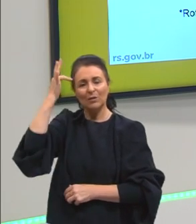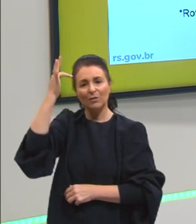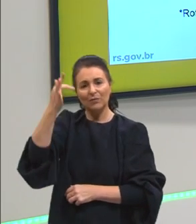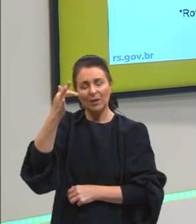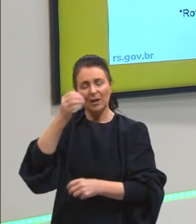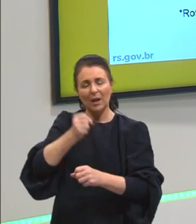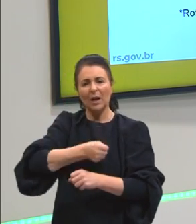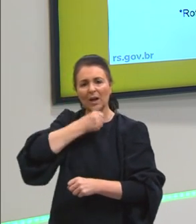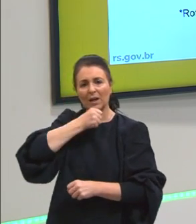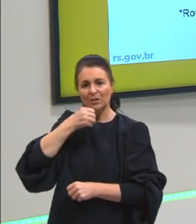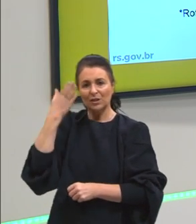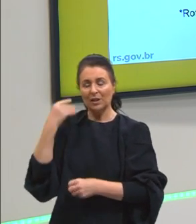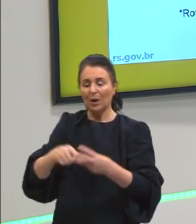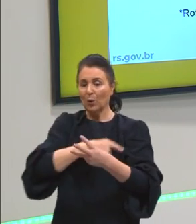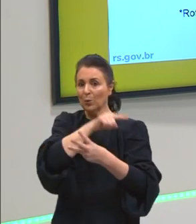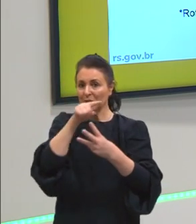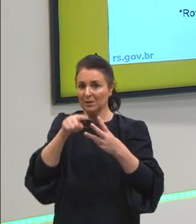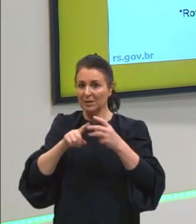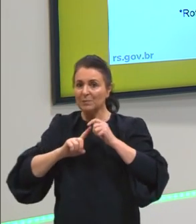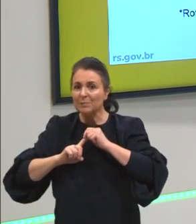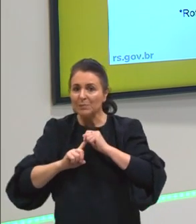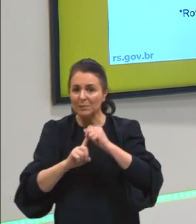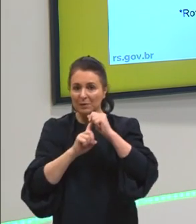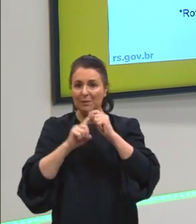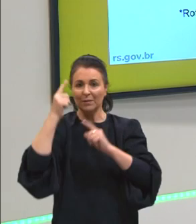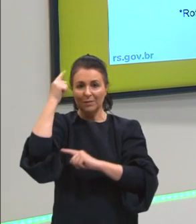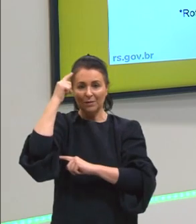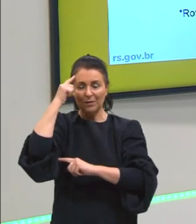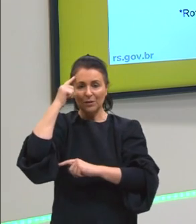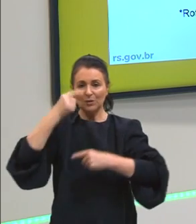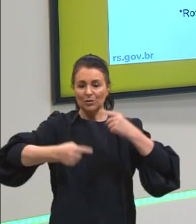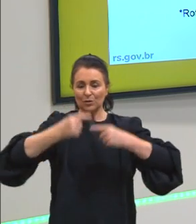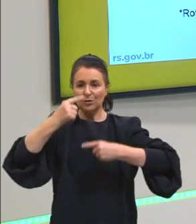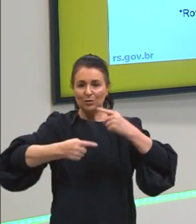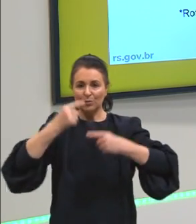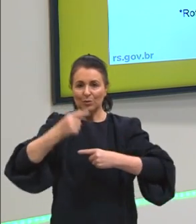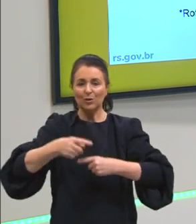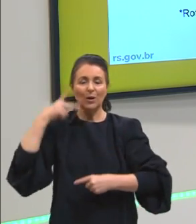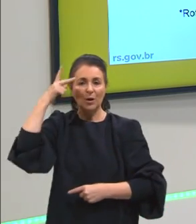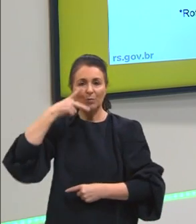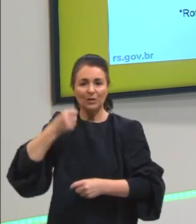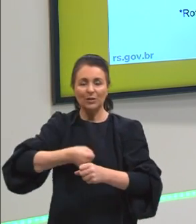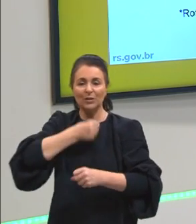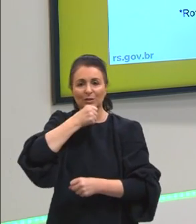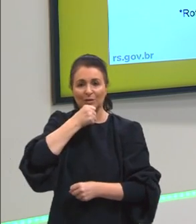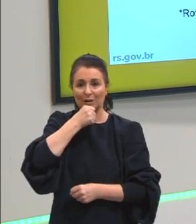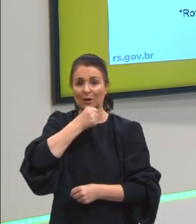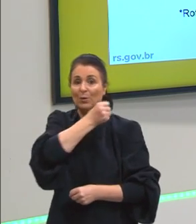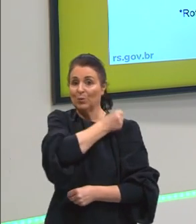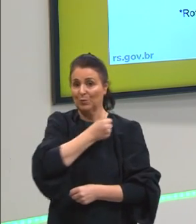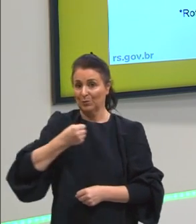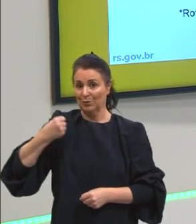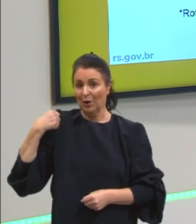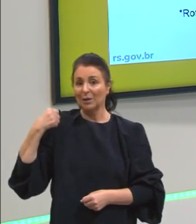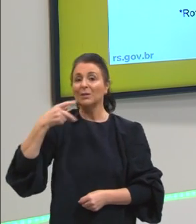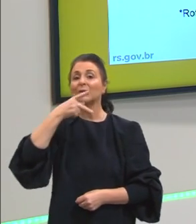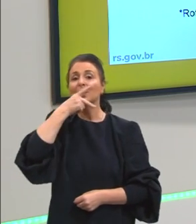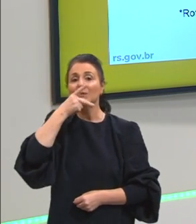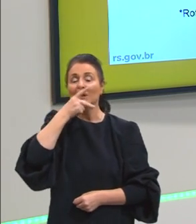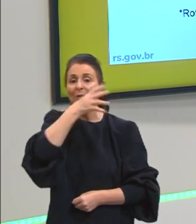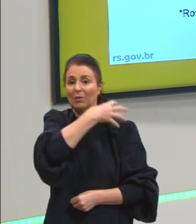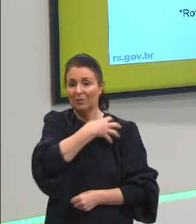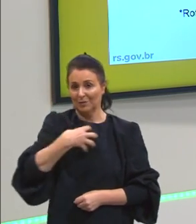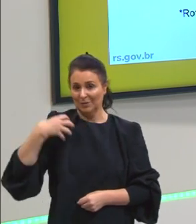principais pensadores que começam a discutir a política antiga, que é o nosso amigo Sócrates, Platão e o Aristóteles, e todos eles,